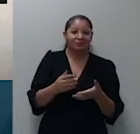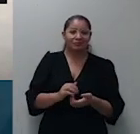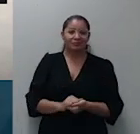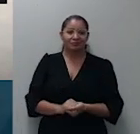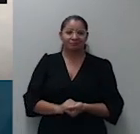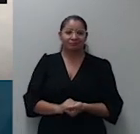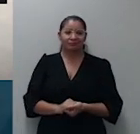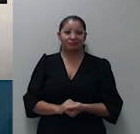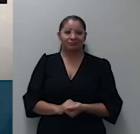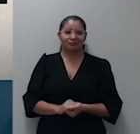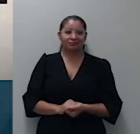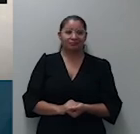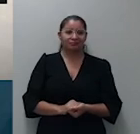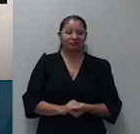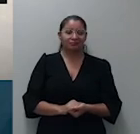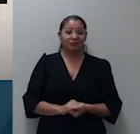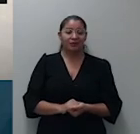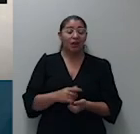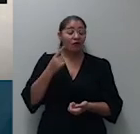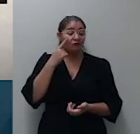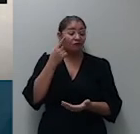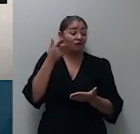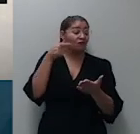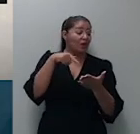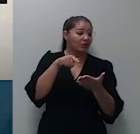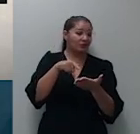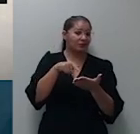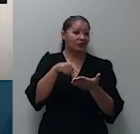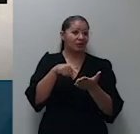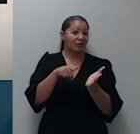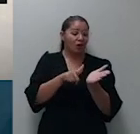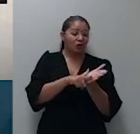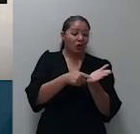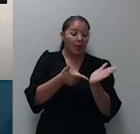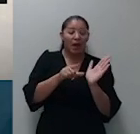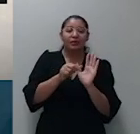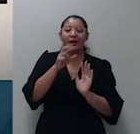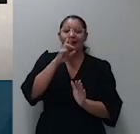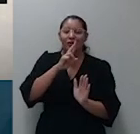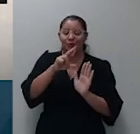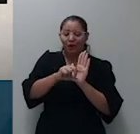Confira-se o trecho da decisão a folhas 11